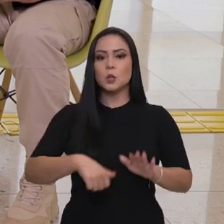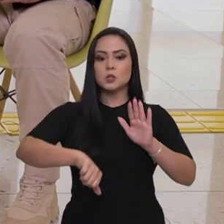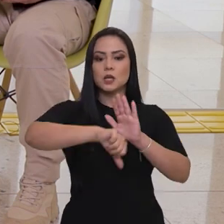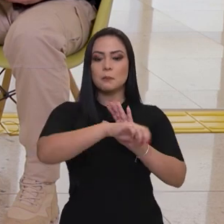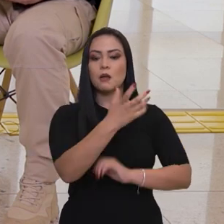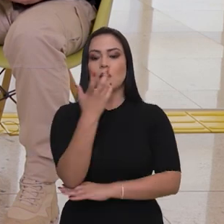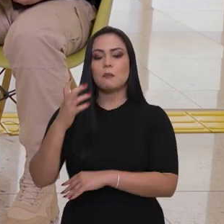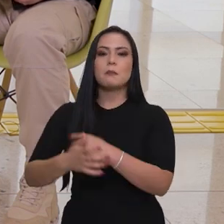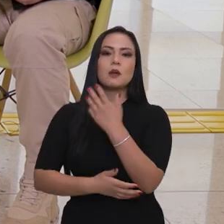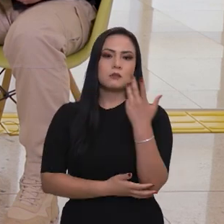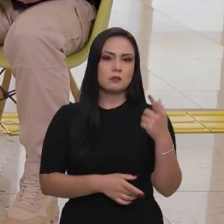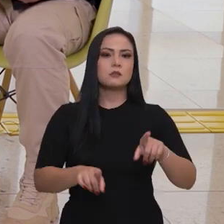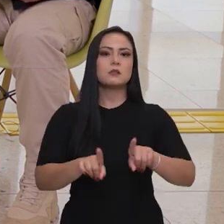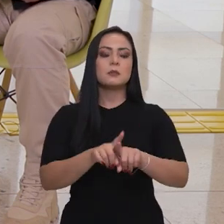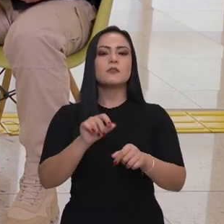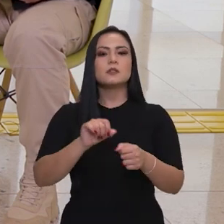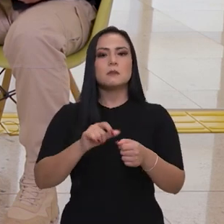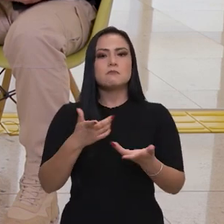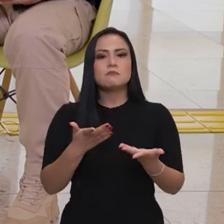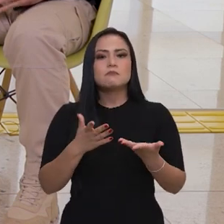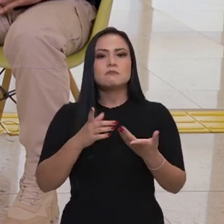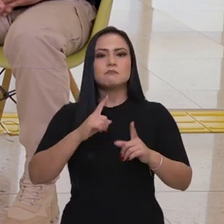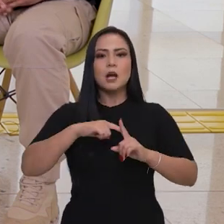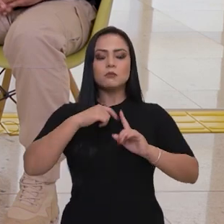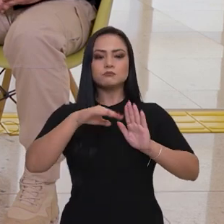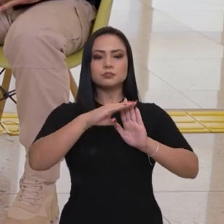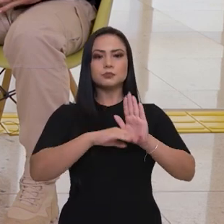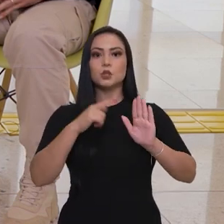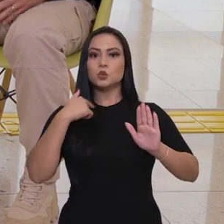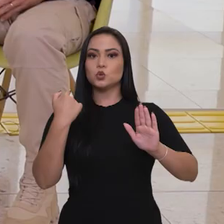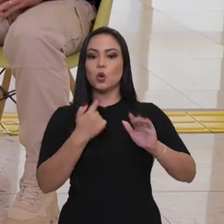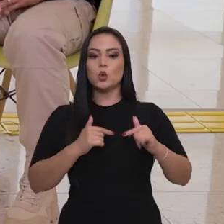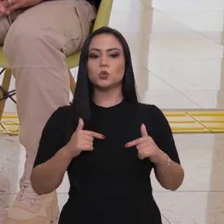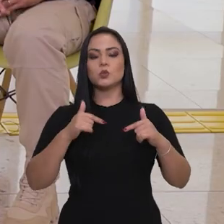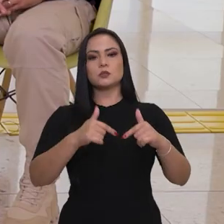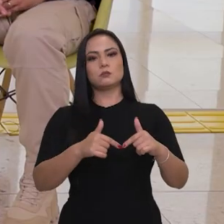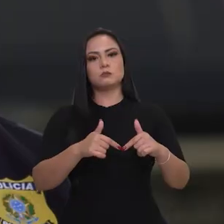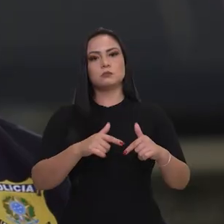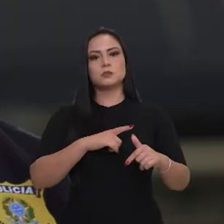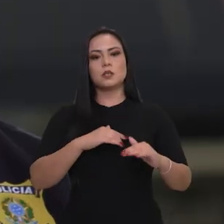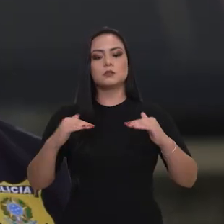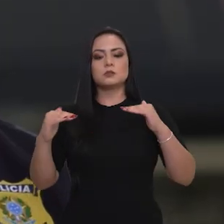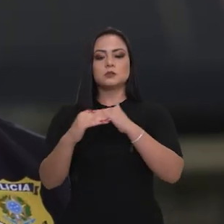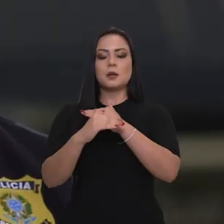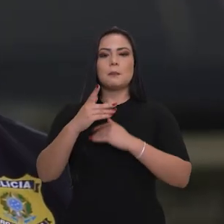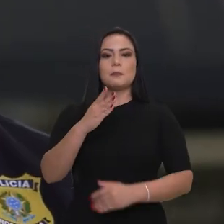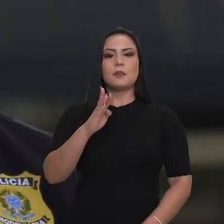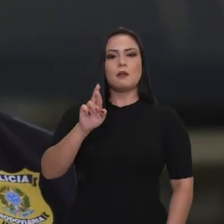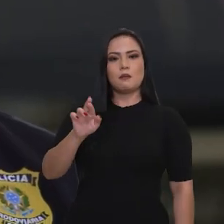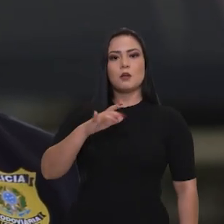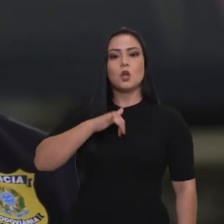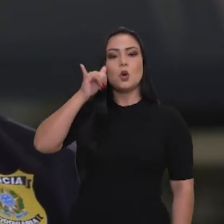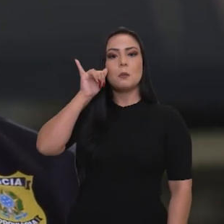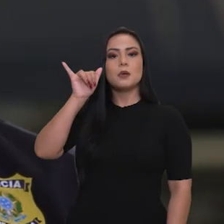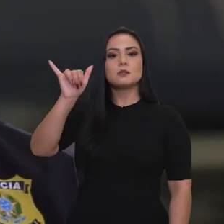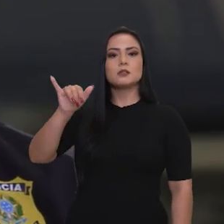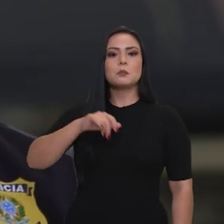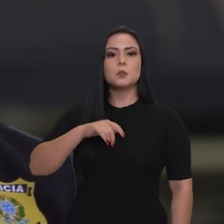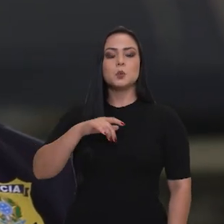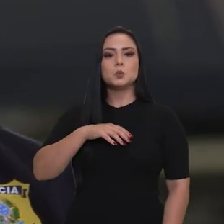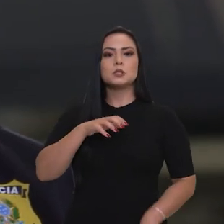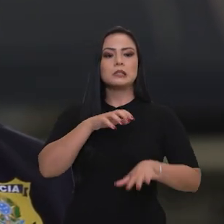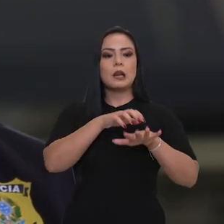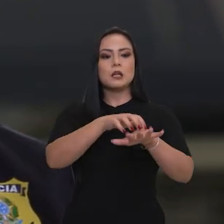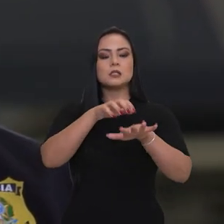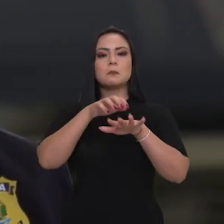que fazemos também de forma mais ordinária na nossa atuação nas rodovias, quando combatemos